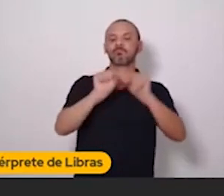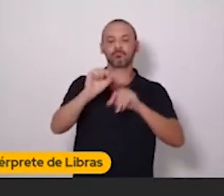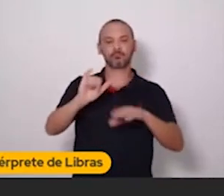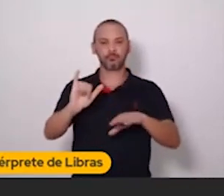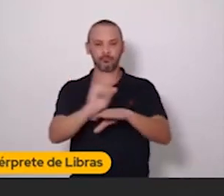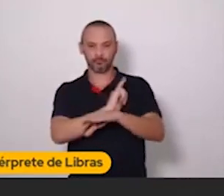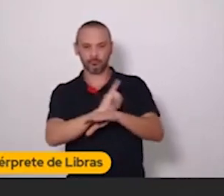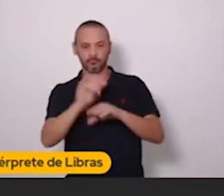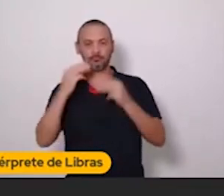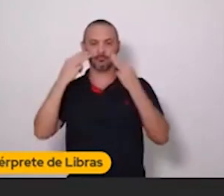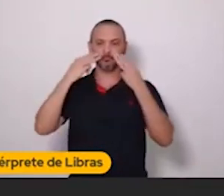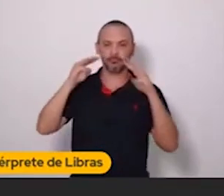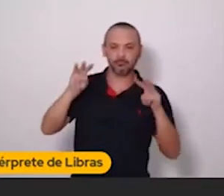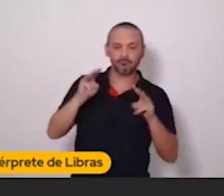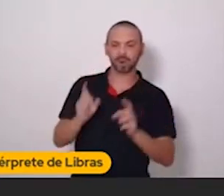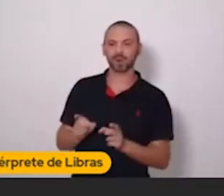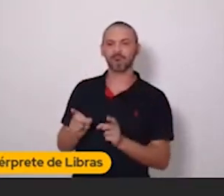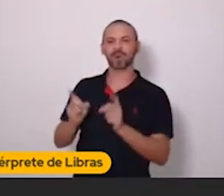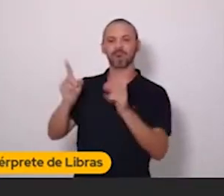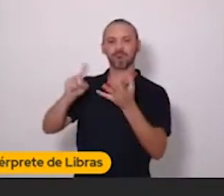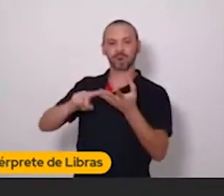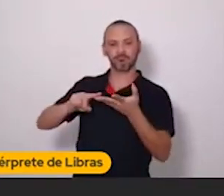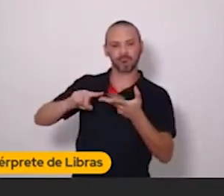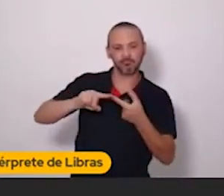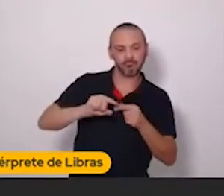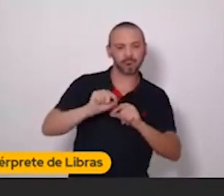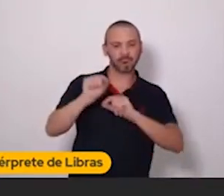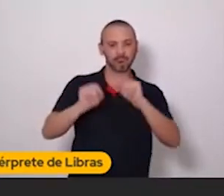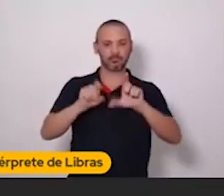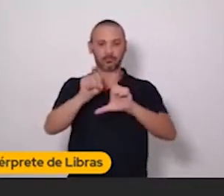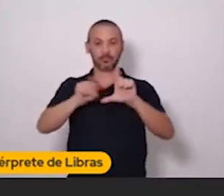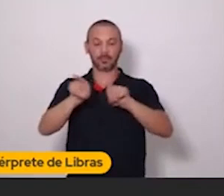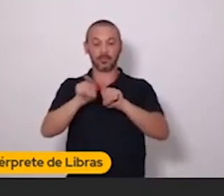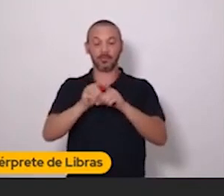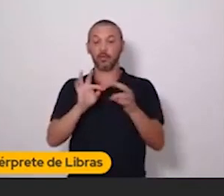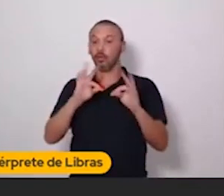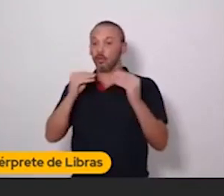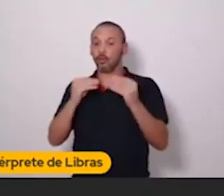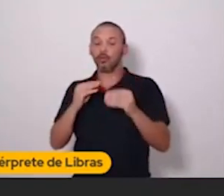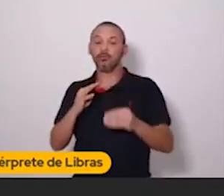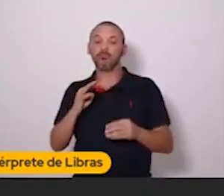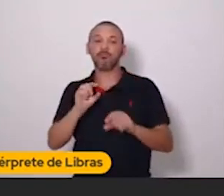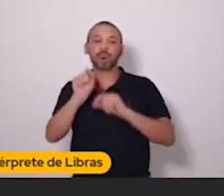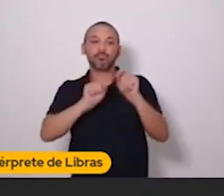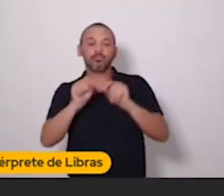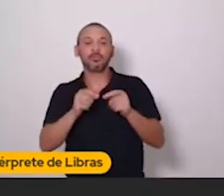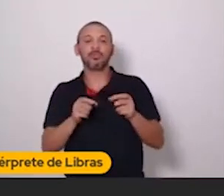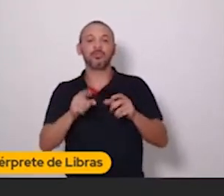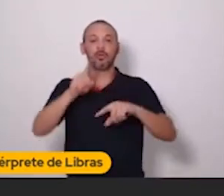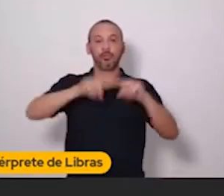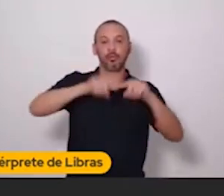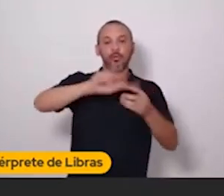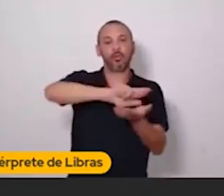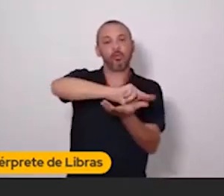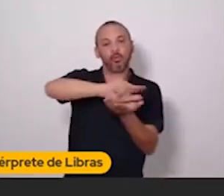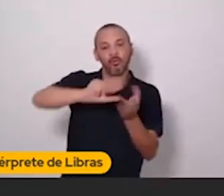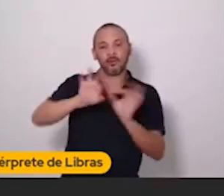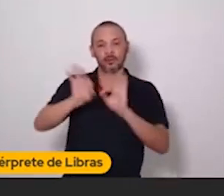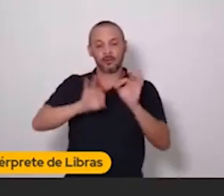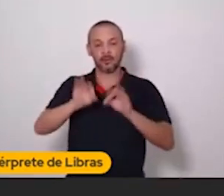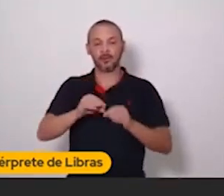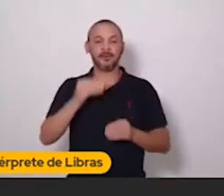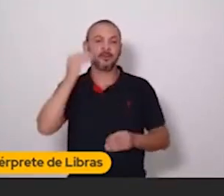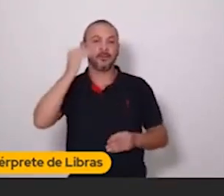marketing, branding, estratégias digitais, tudo sobre e-commerce, lançamento, produtos físicos, experiência do consumidor,